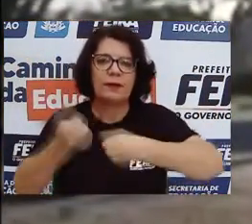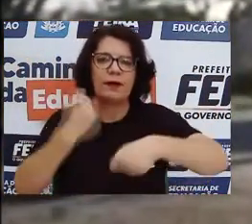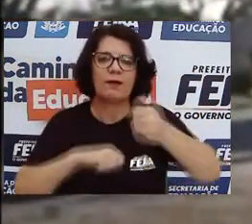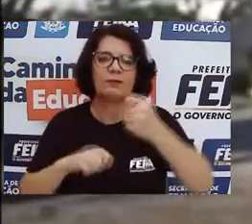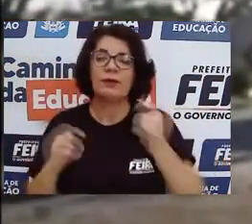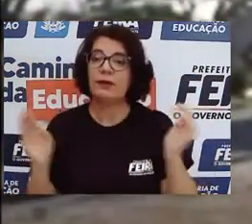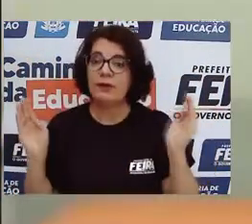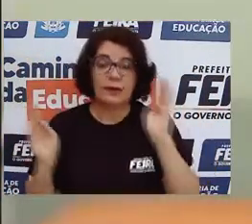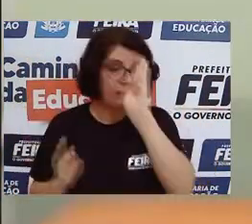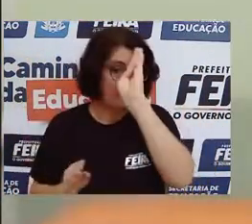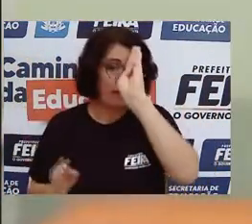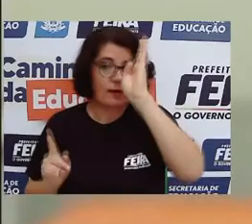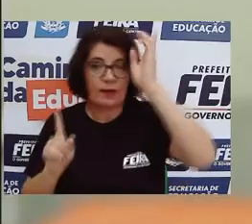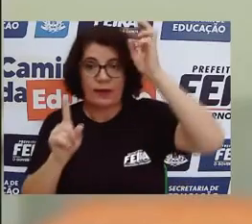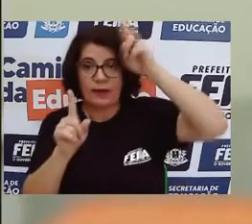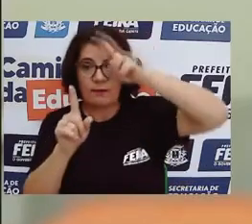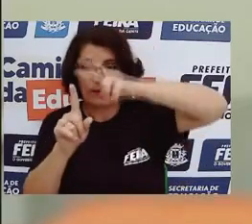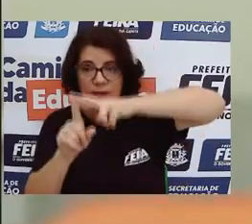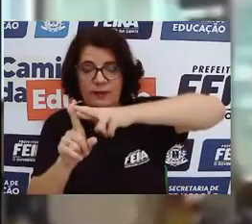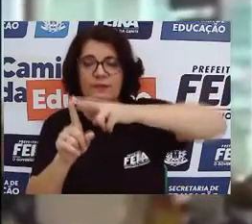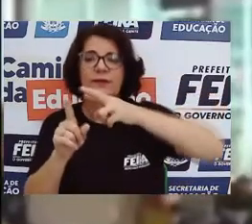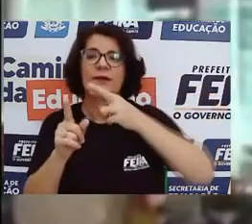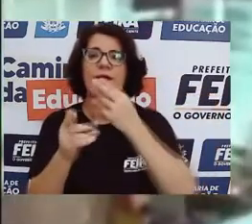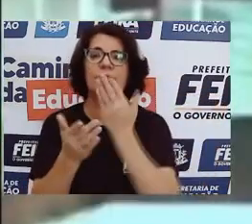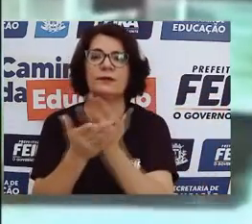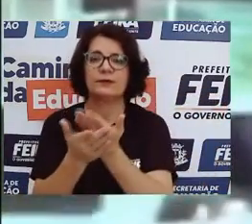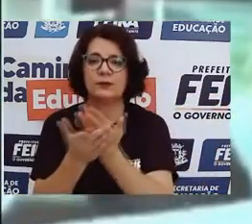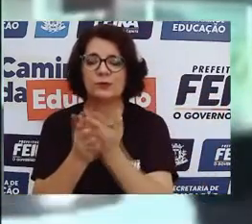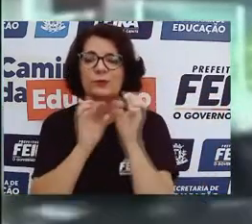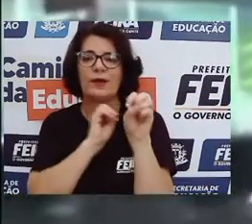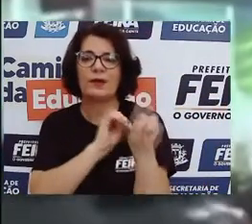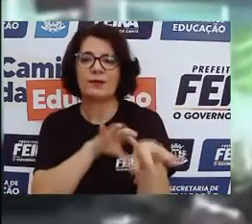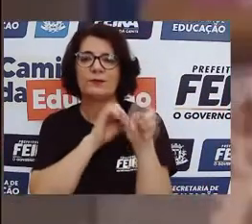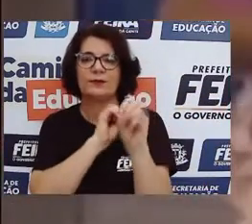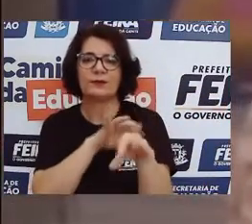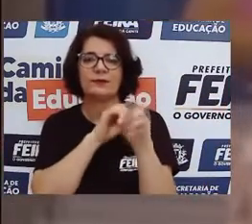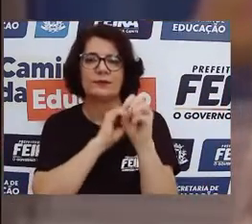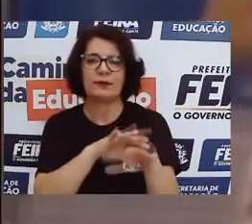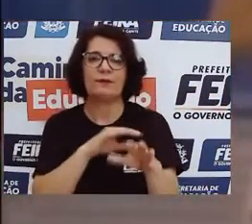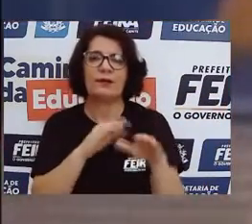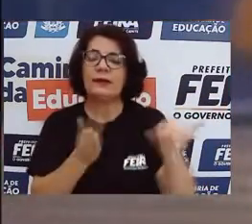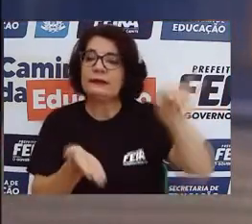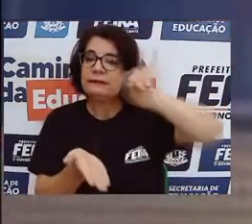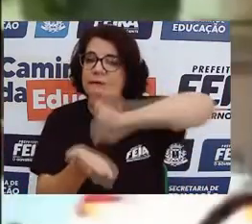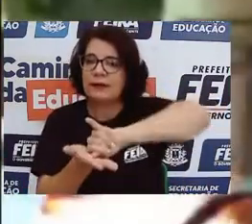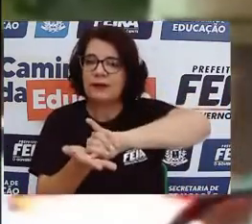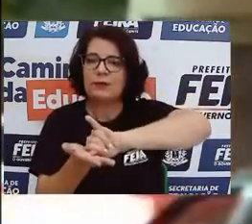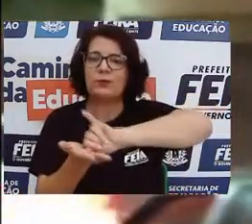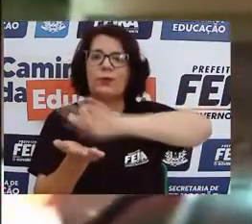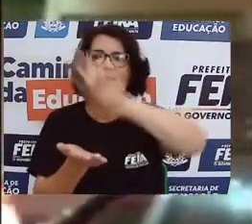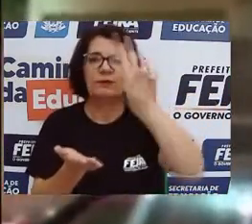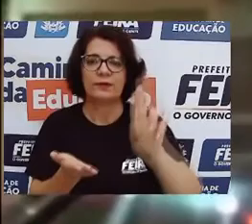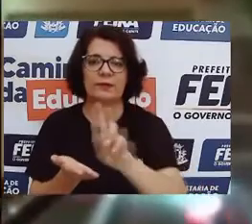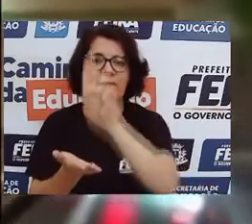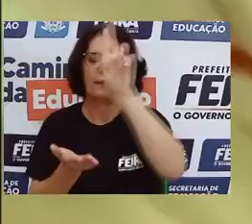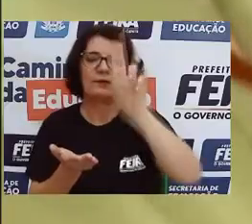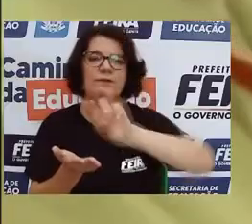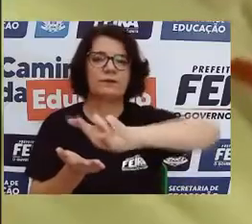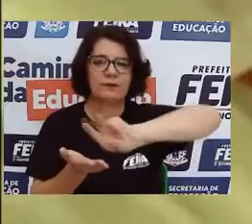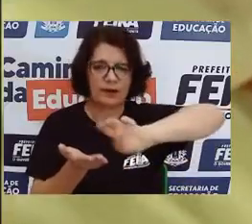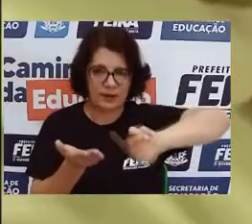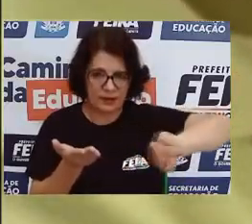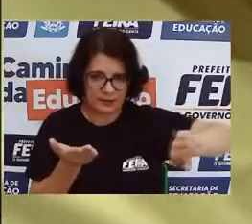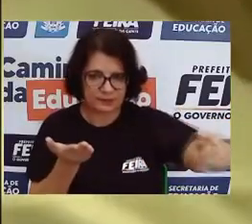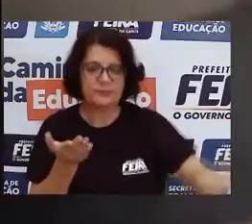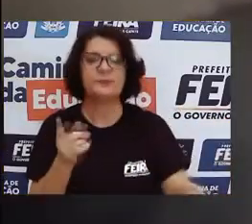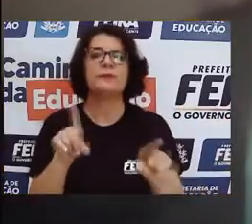com estabelecimentos de ensino de qualidade e vários centros universitários. Um polo educacional da região, formando